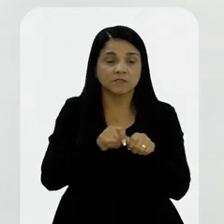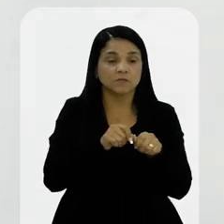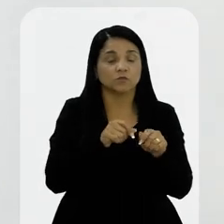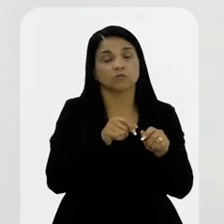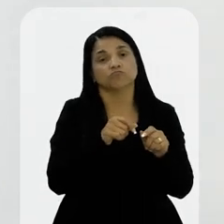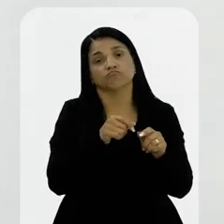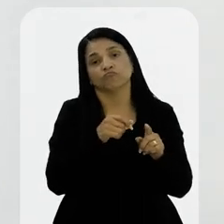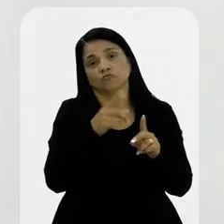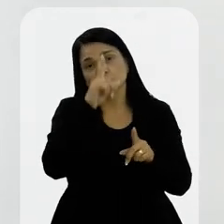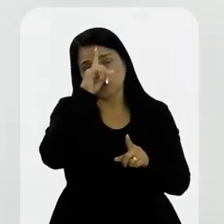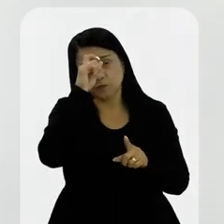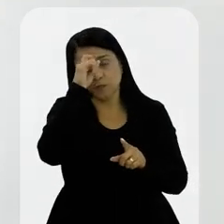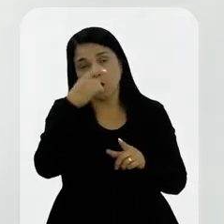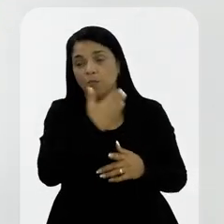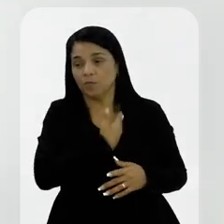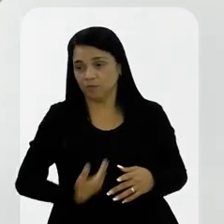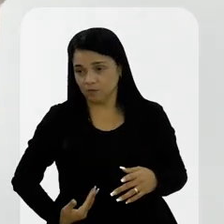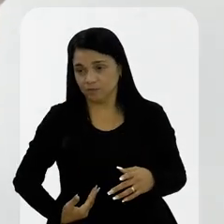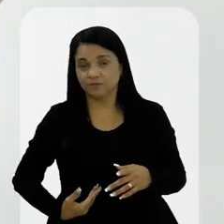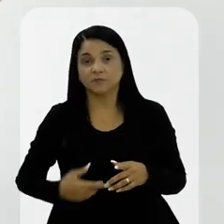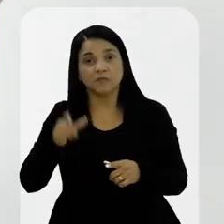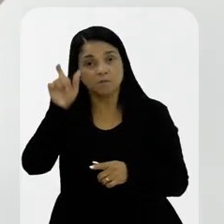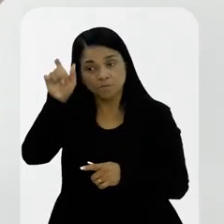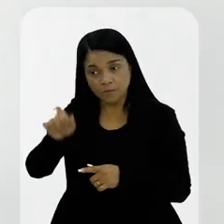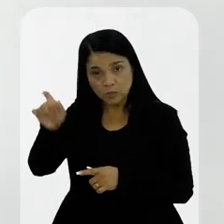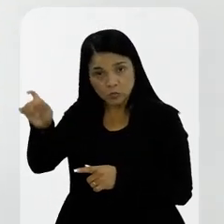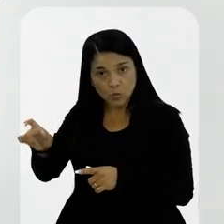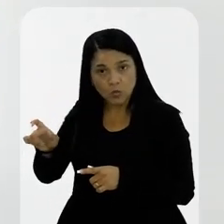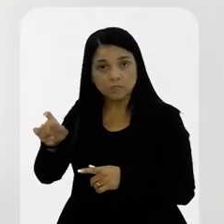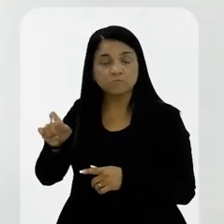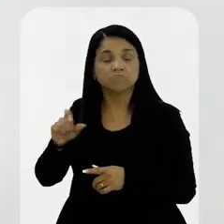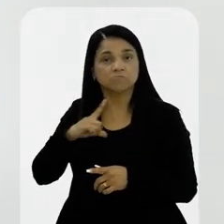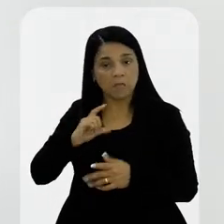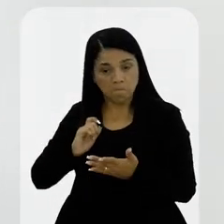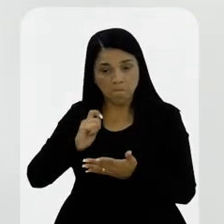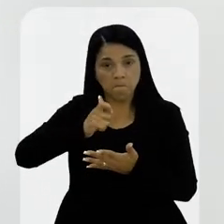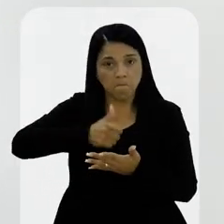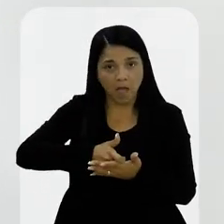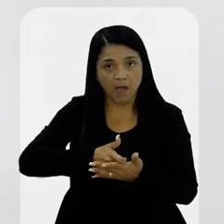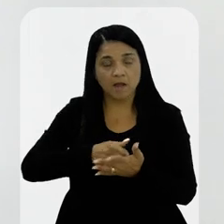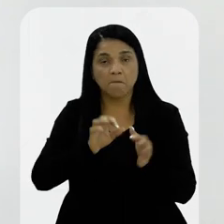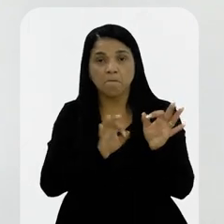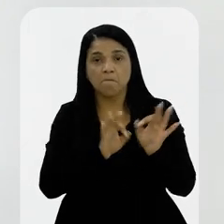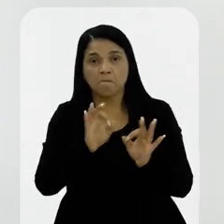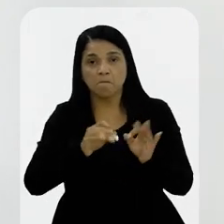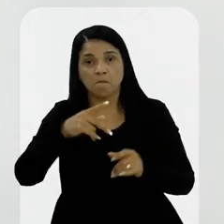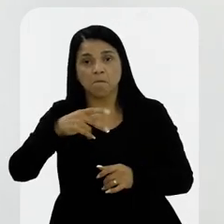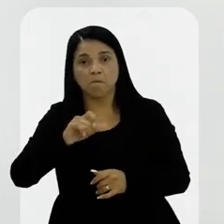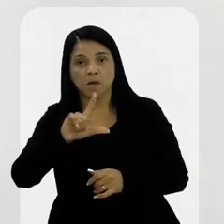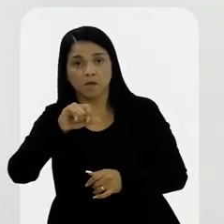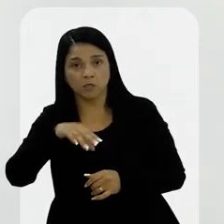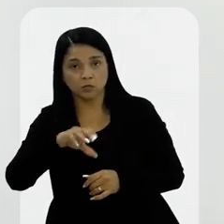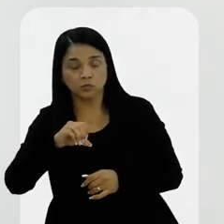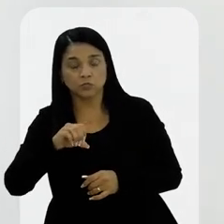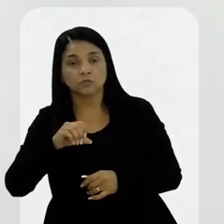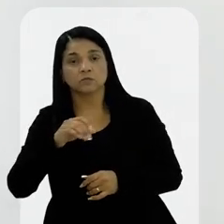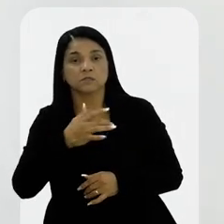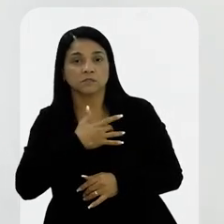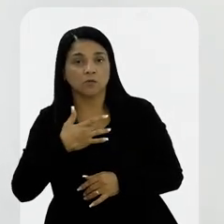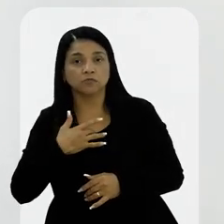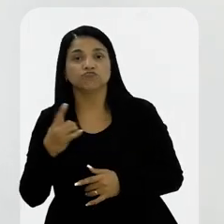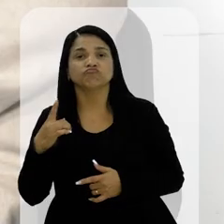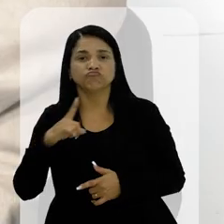fazer no serviço público e com pessoas com poder aquisitivo que pagam o seu seguro-saúde e que estão tendo